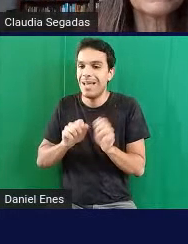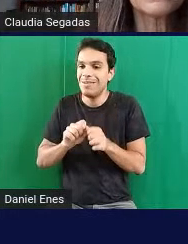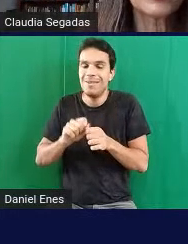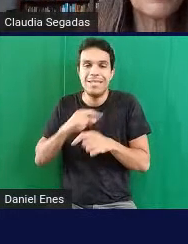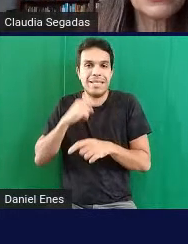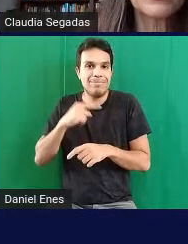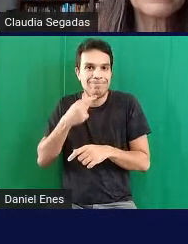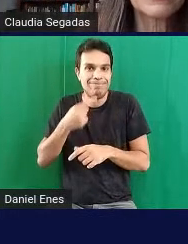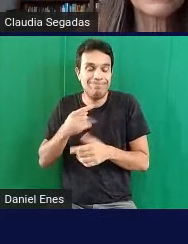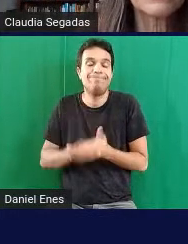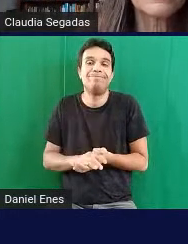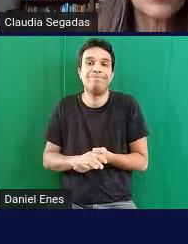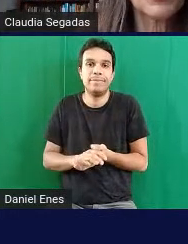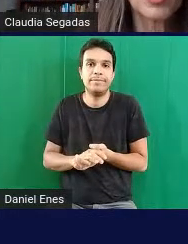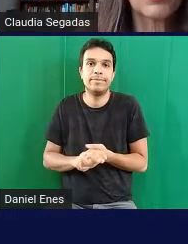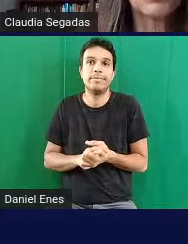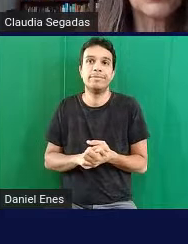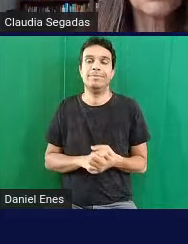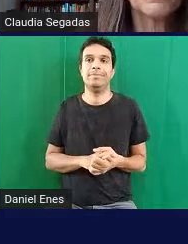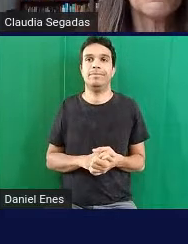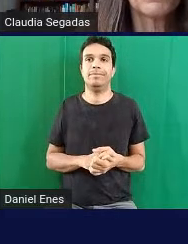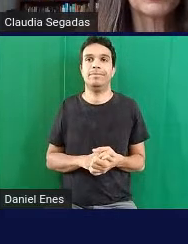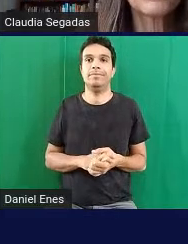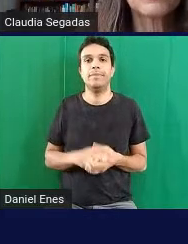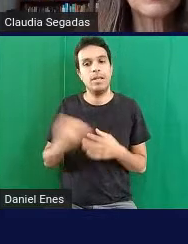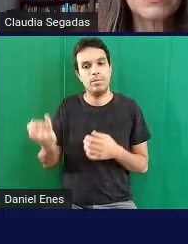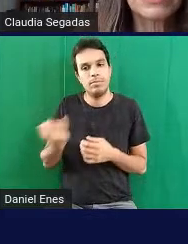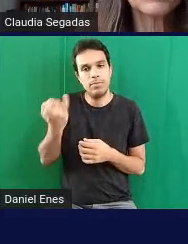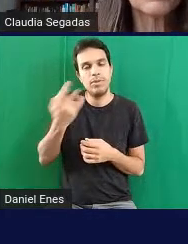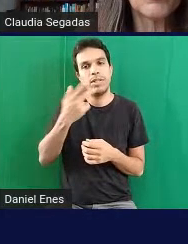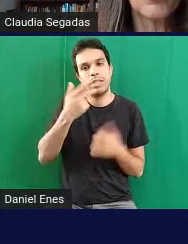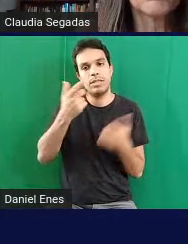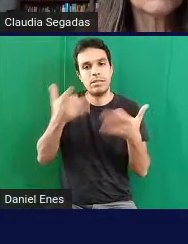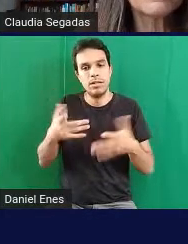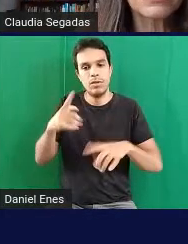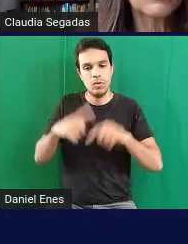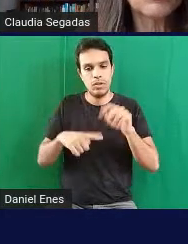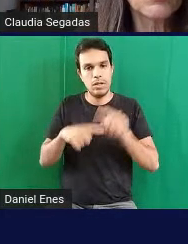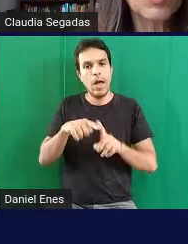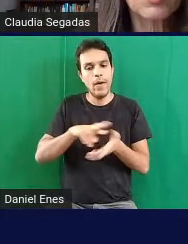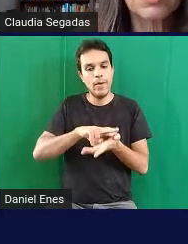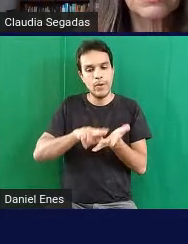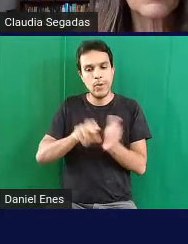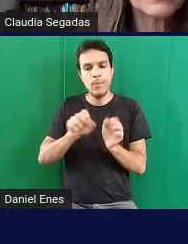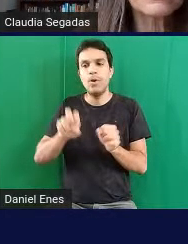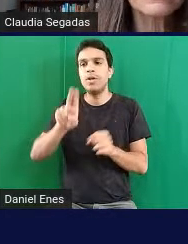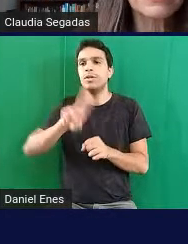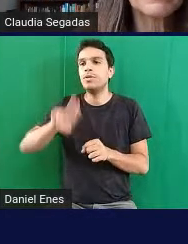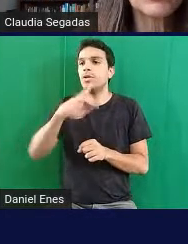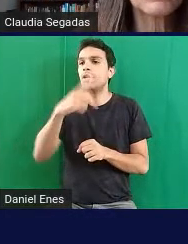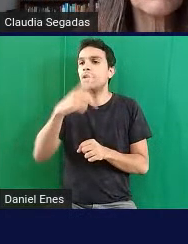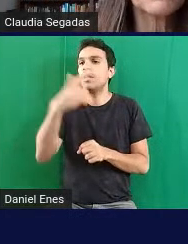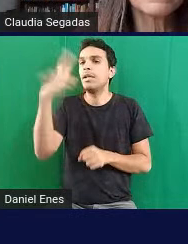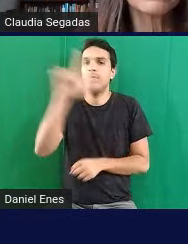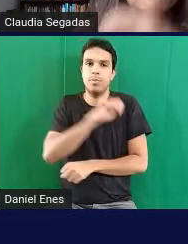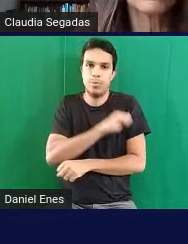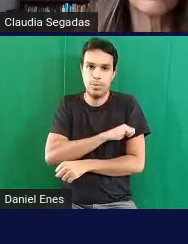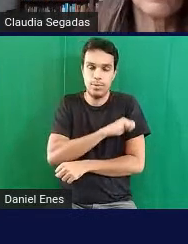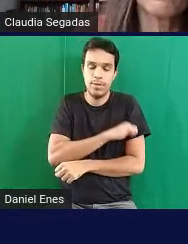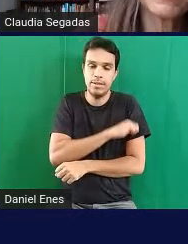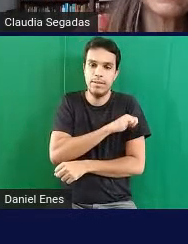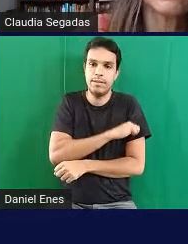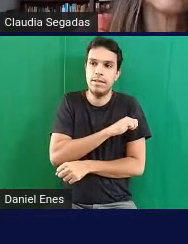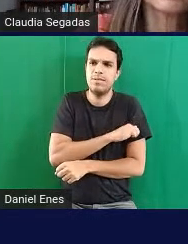importante também dizer que esse tipo de recurso pode ser usado com outros alunos não necessariamente com